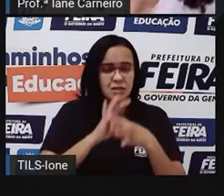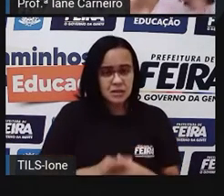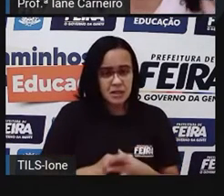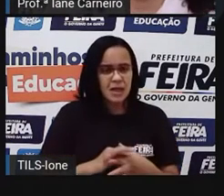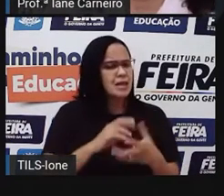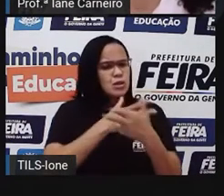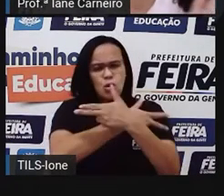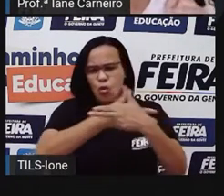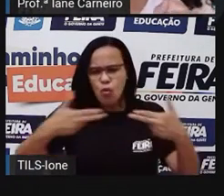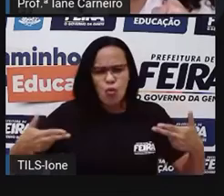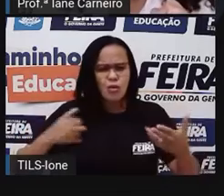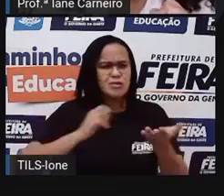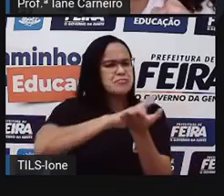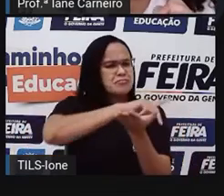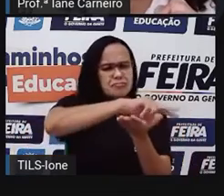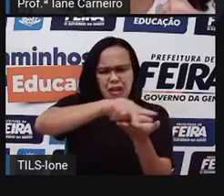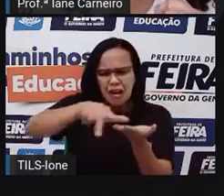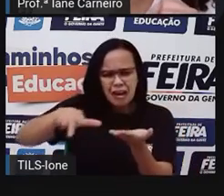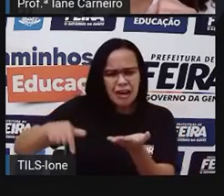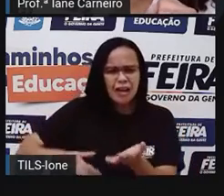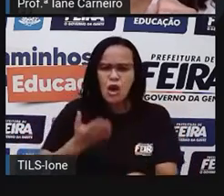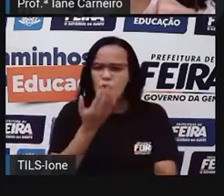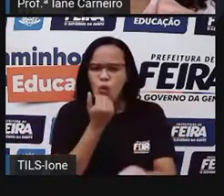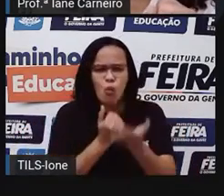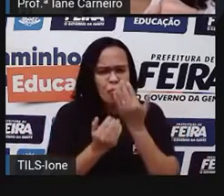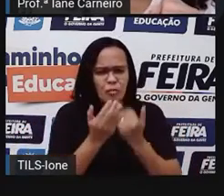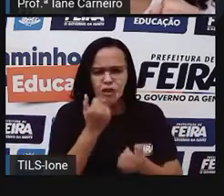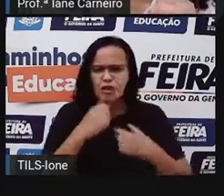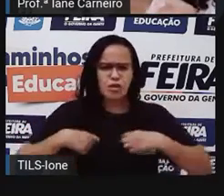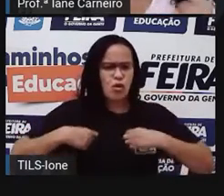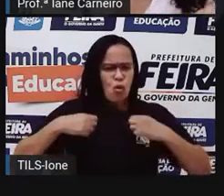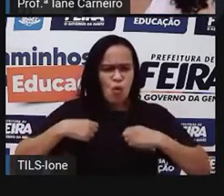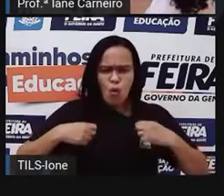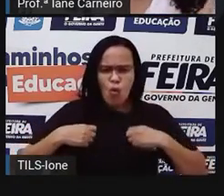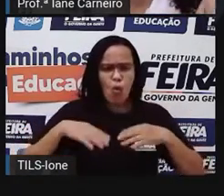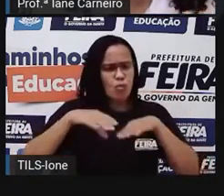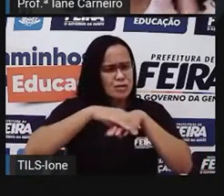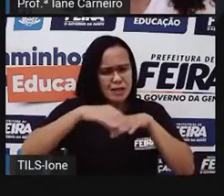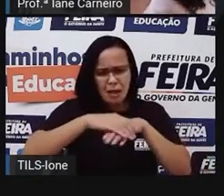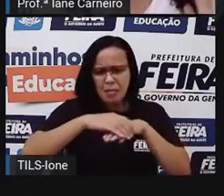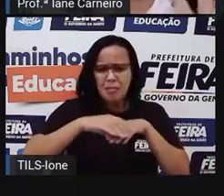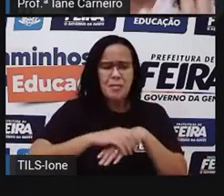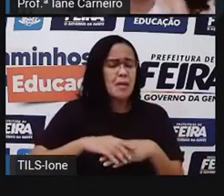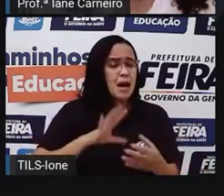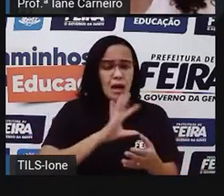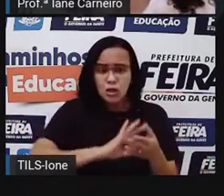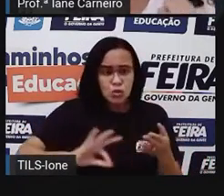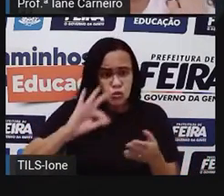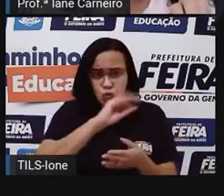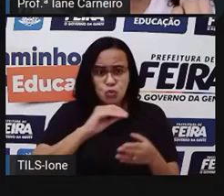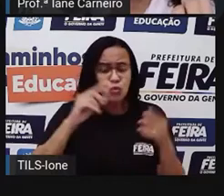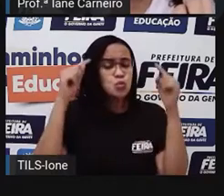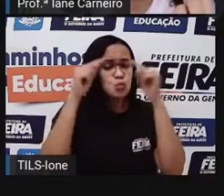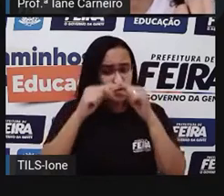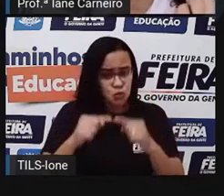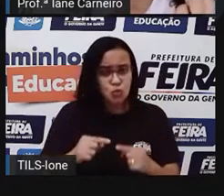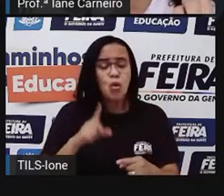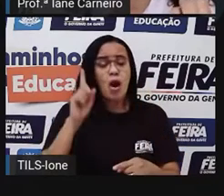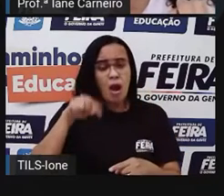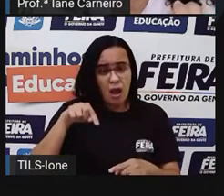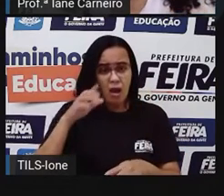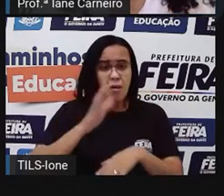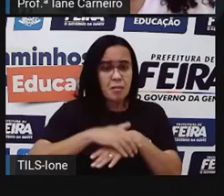objetos, brinquedos, como a Pró falou. Então, aqui vem falando sobre o dia a dia, né? O trabalho desse